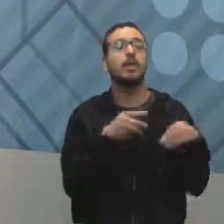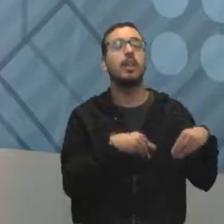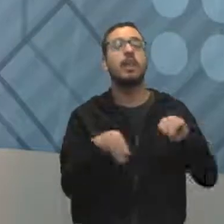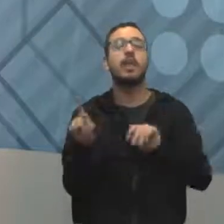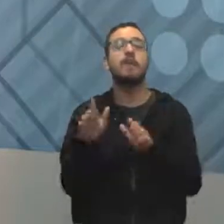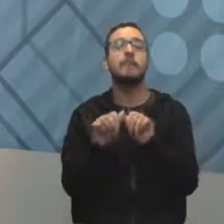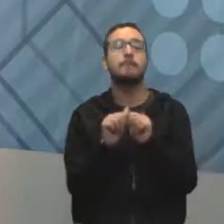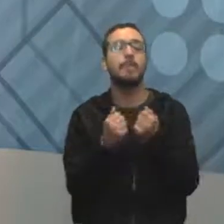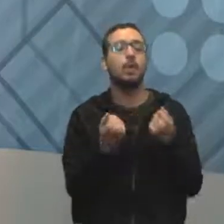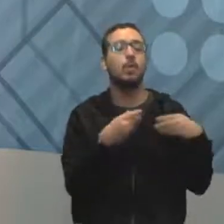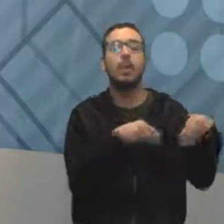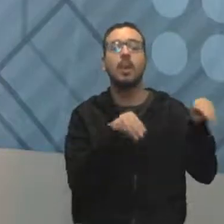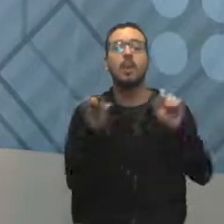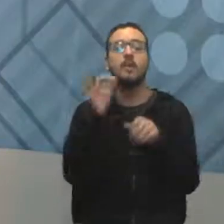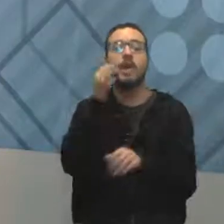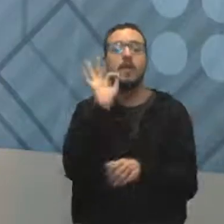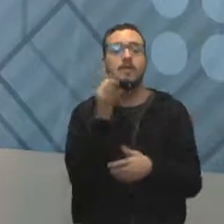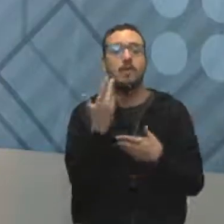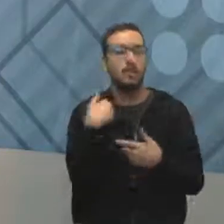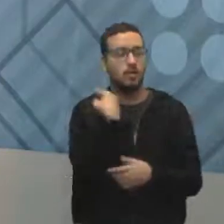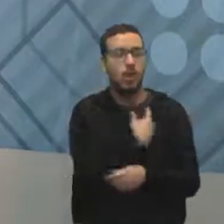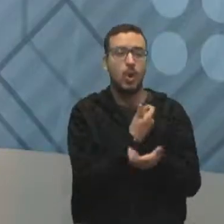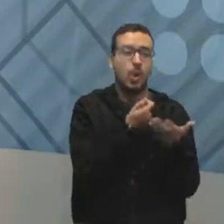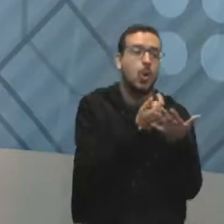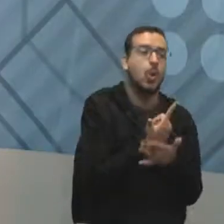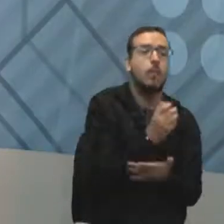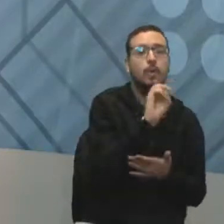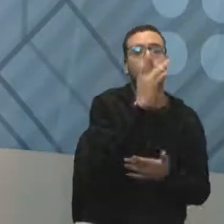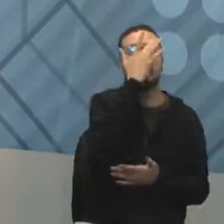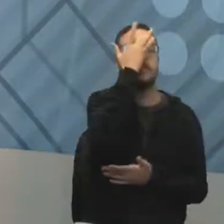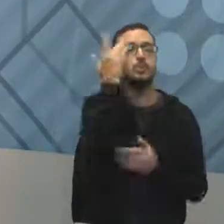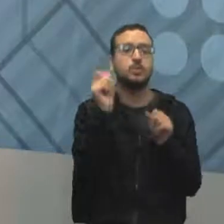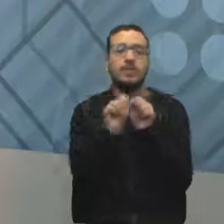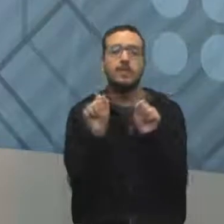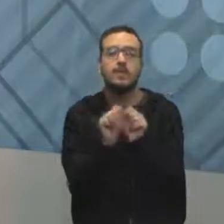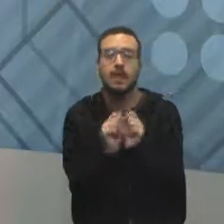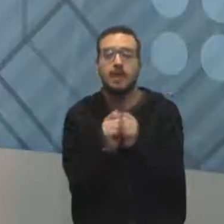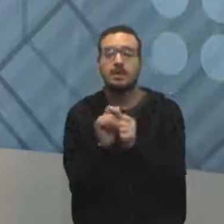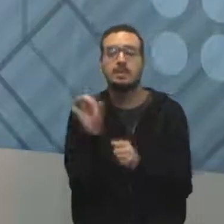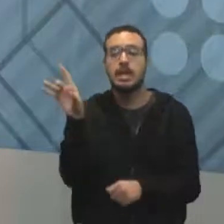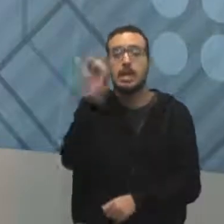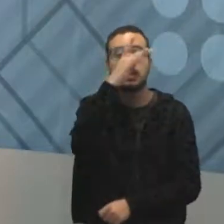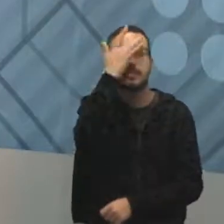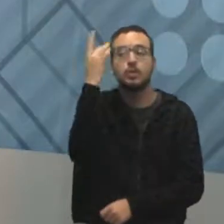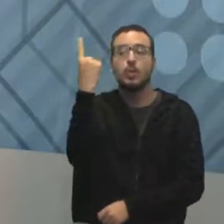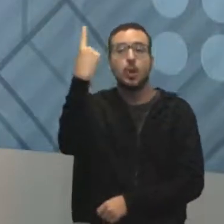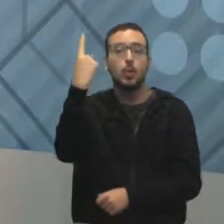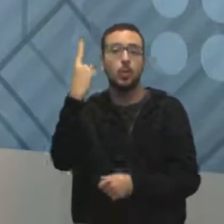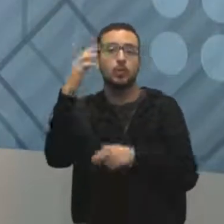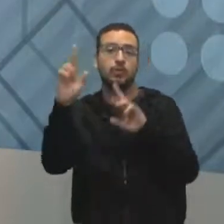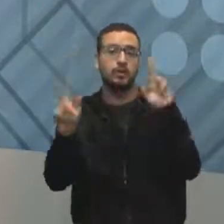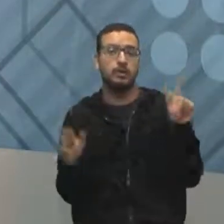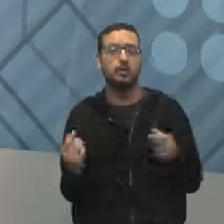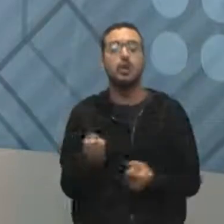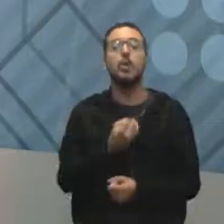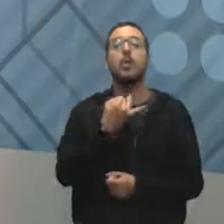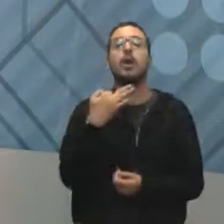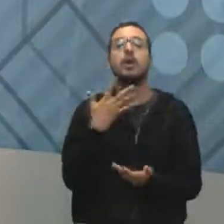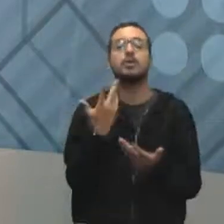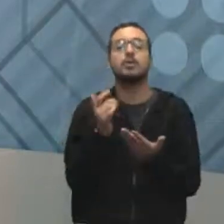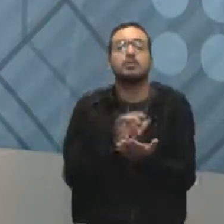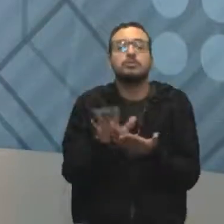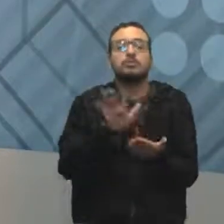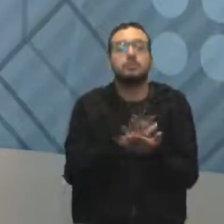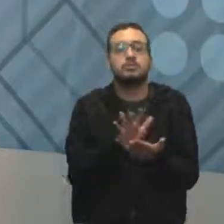pão? Quem é que vai fazer o café? A gente vai comprar? Alguém vai fazer? Cada semana é um diferente? Quanto vai custar isso?